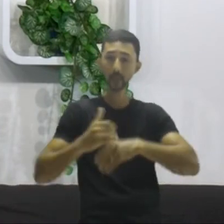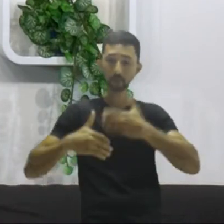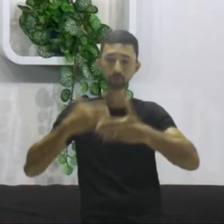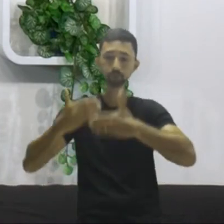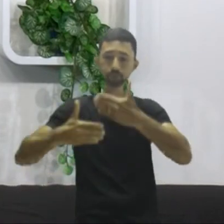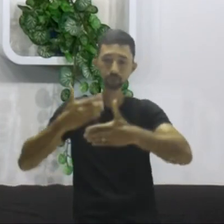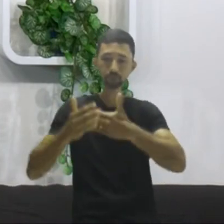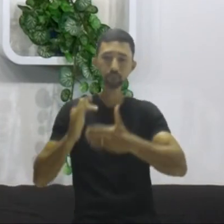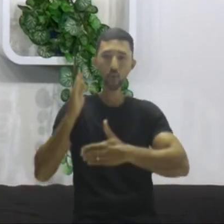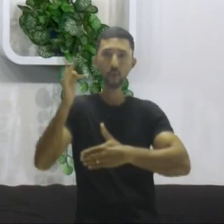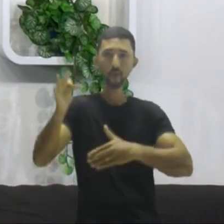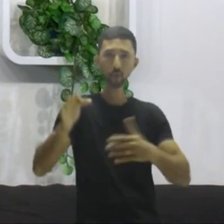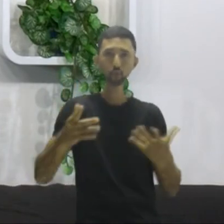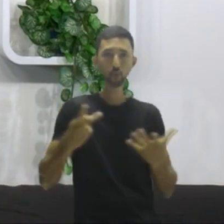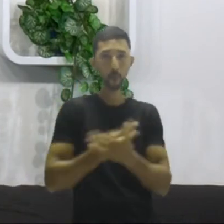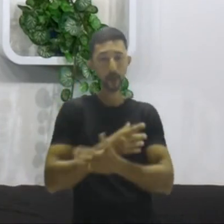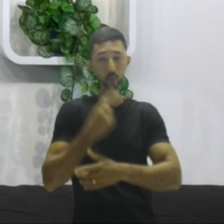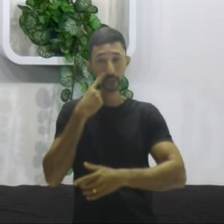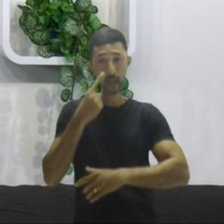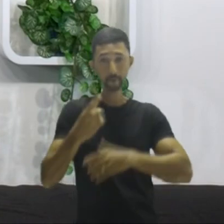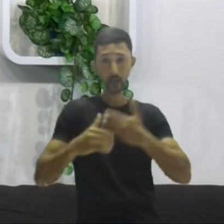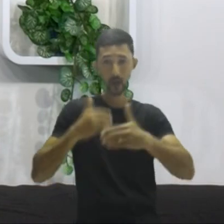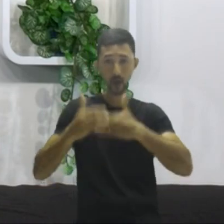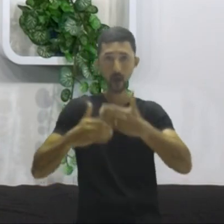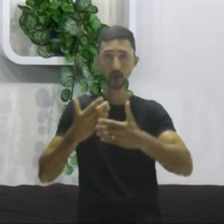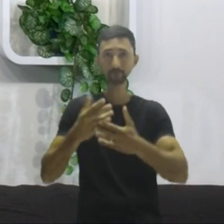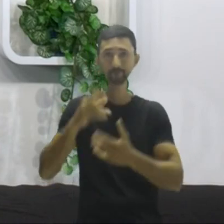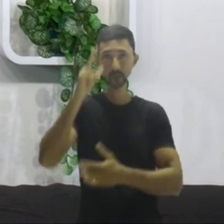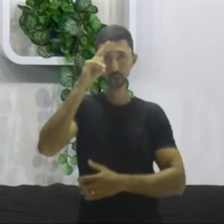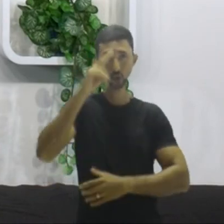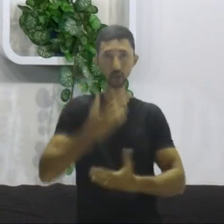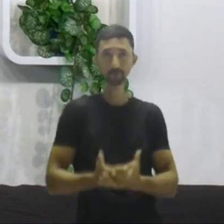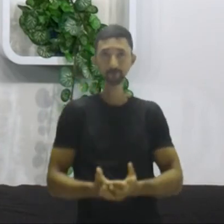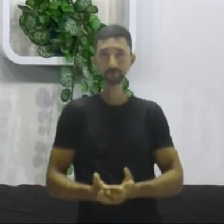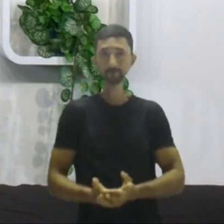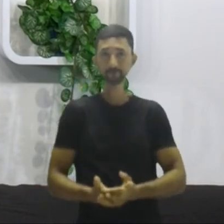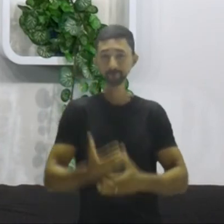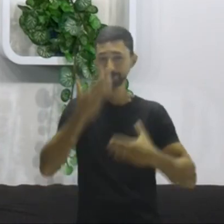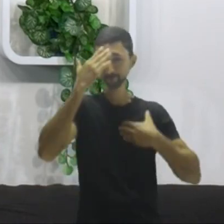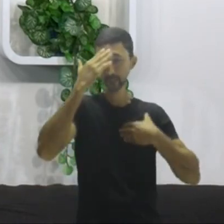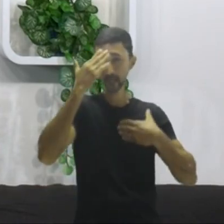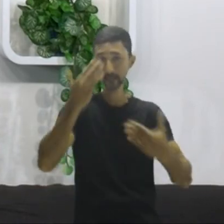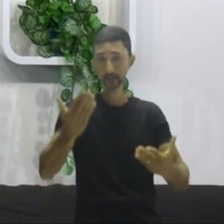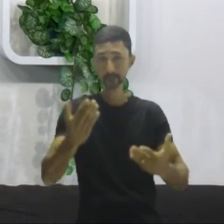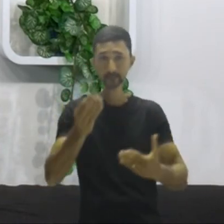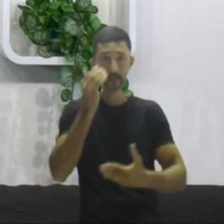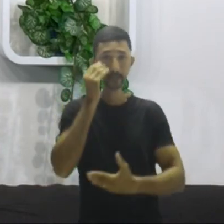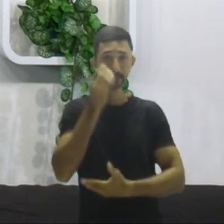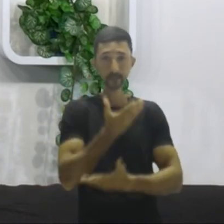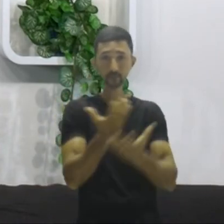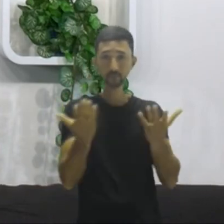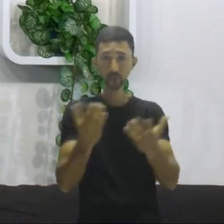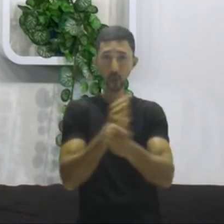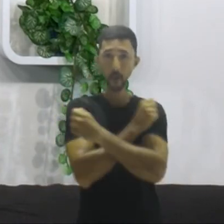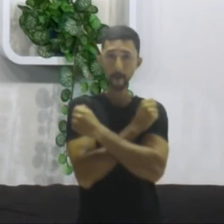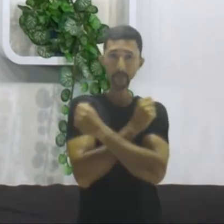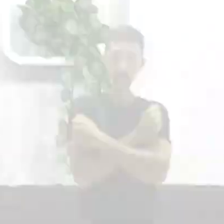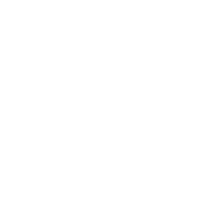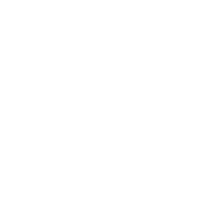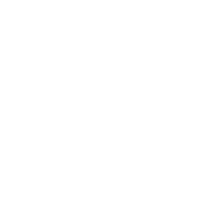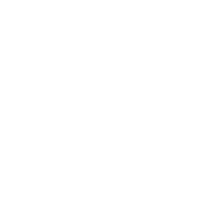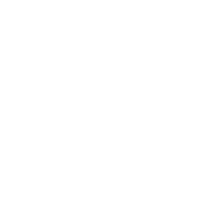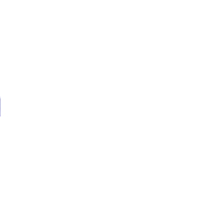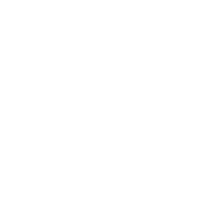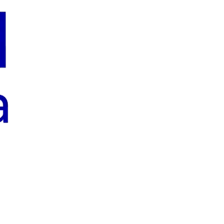próximos episódios dessa história. Queridos, queria agradecer a atenção de todos e um grande abraço.